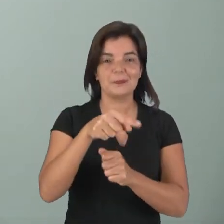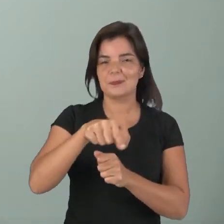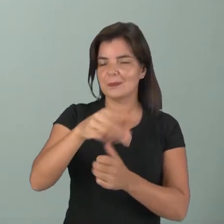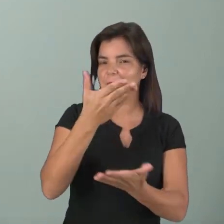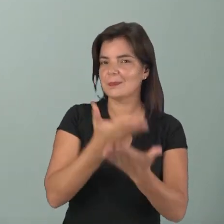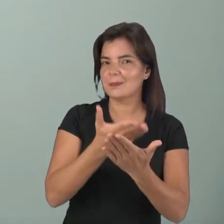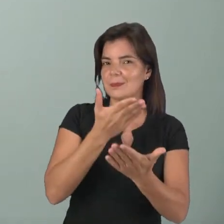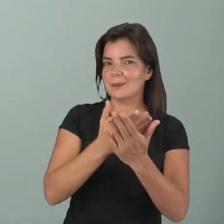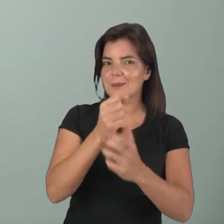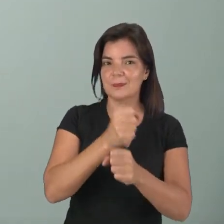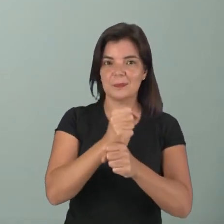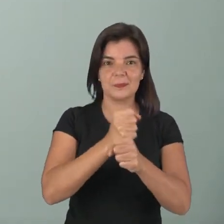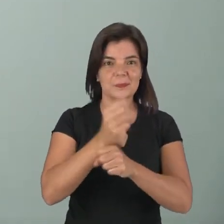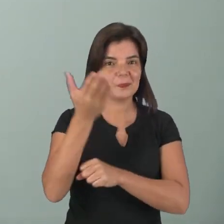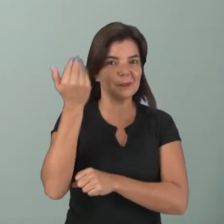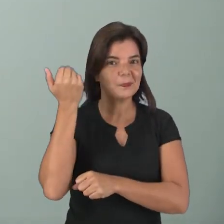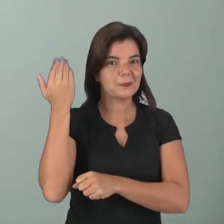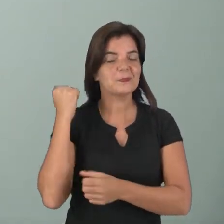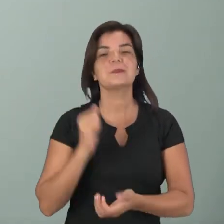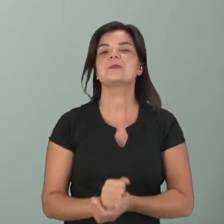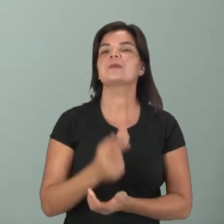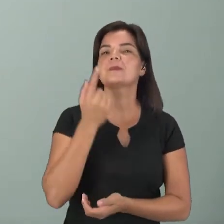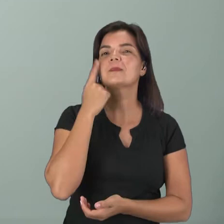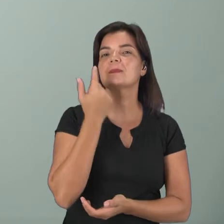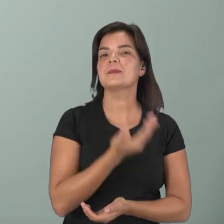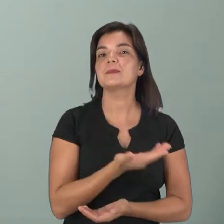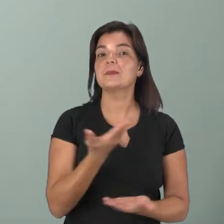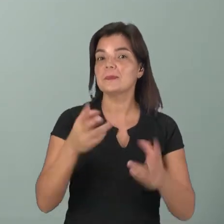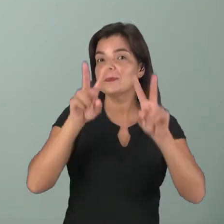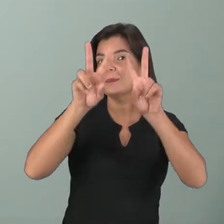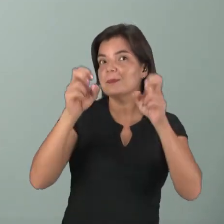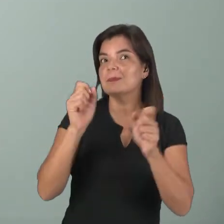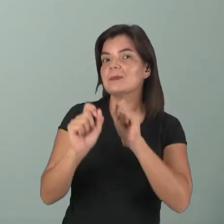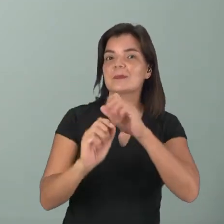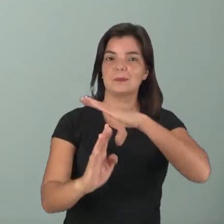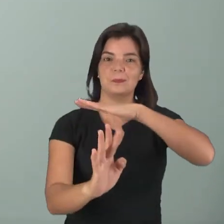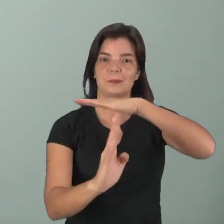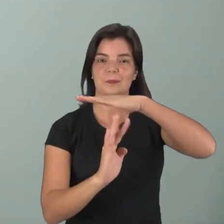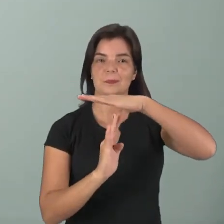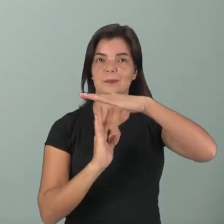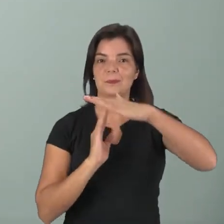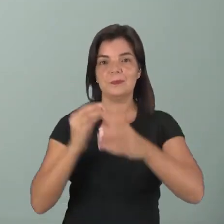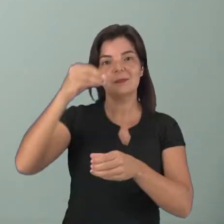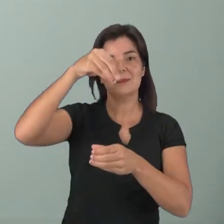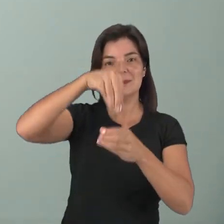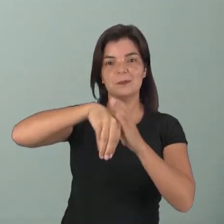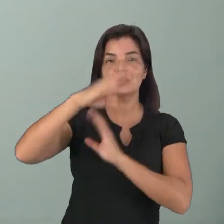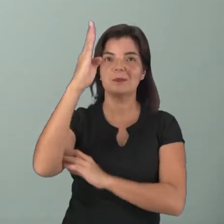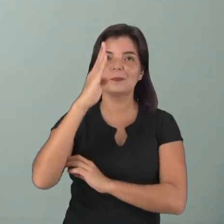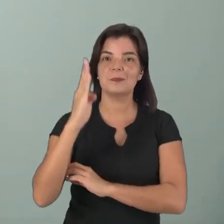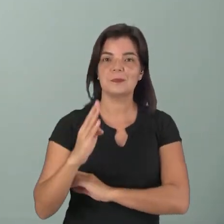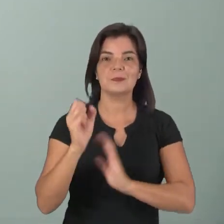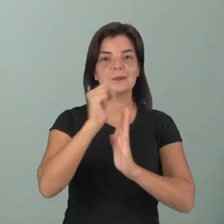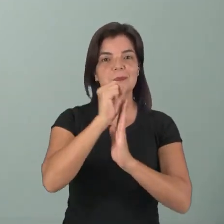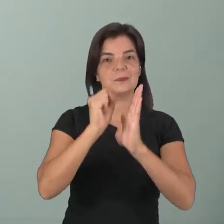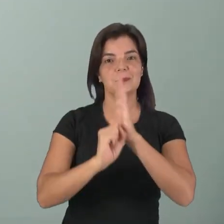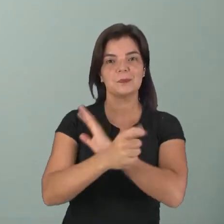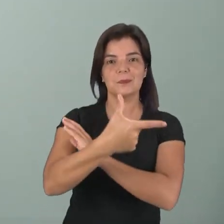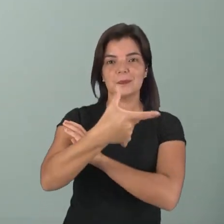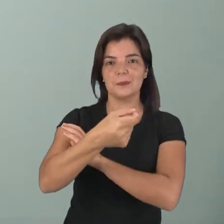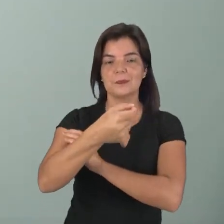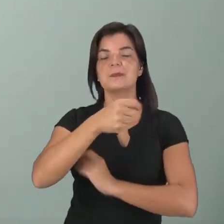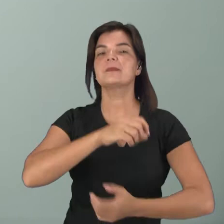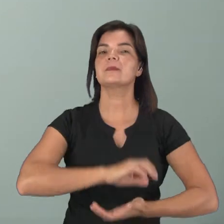que você já estudou no ano passado. Então, o nosso tema de hoje é migrações internas do Brasil